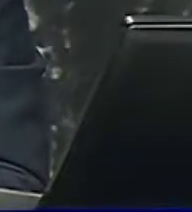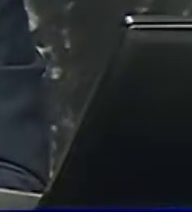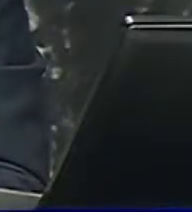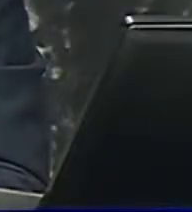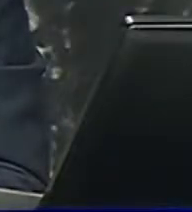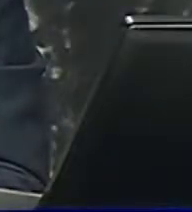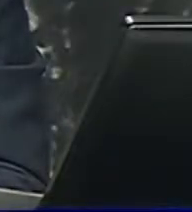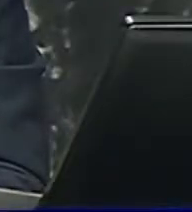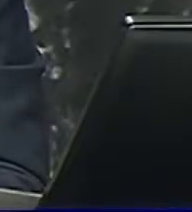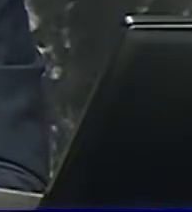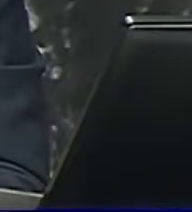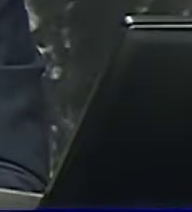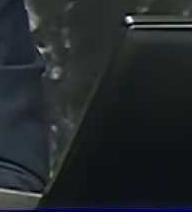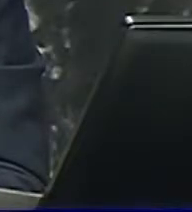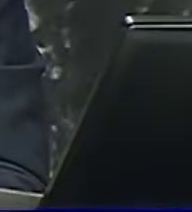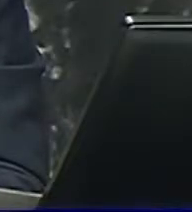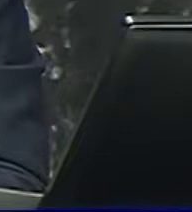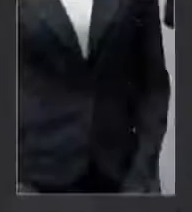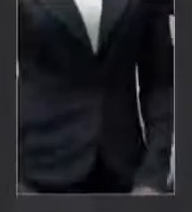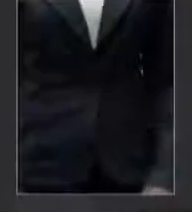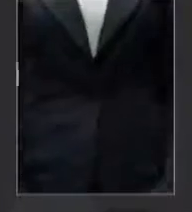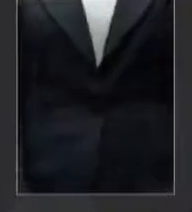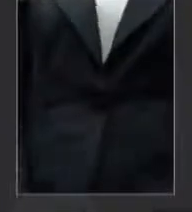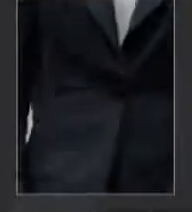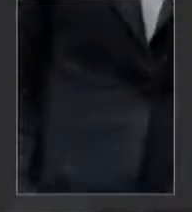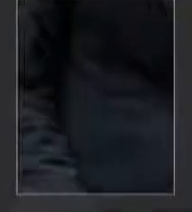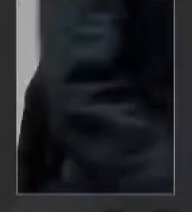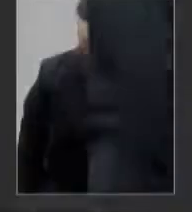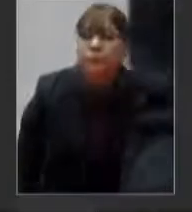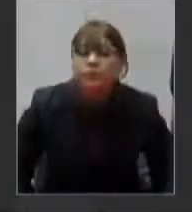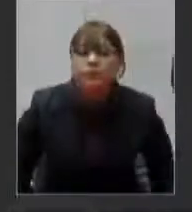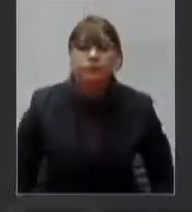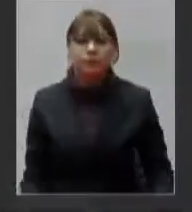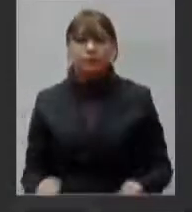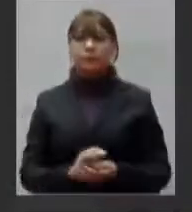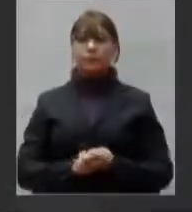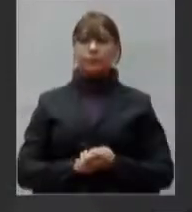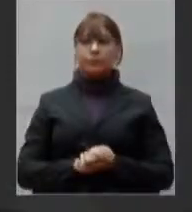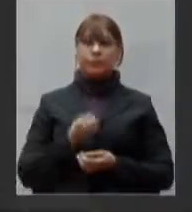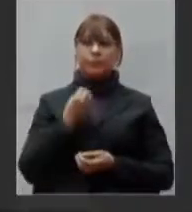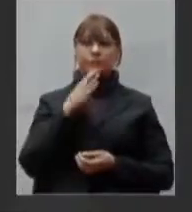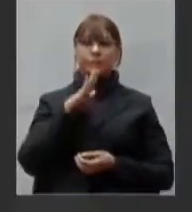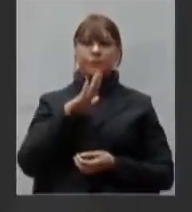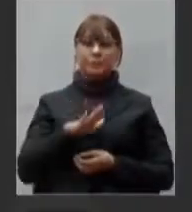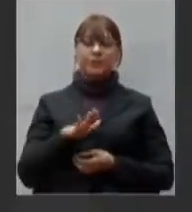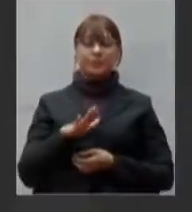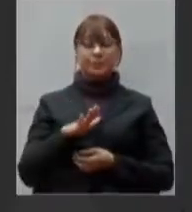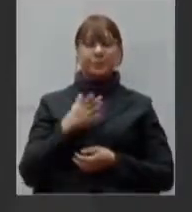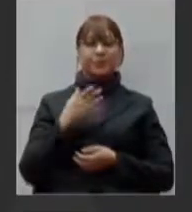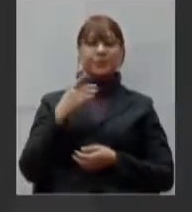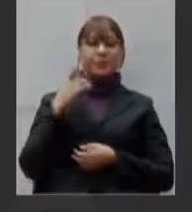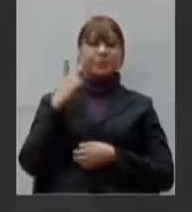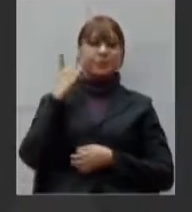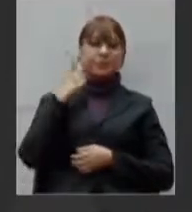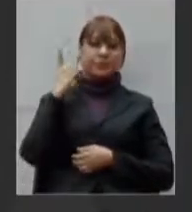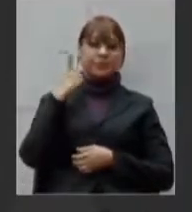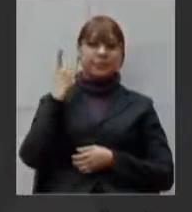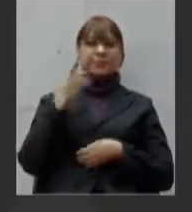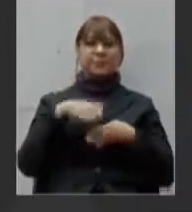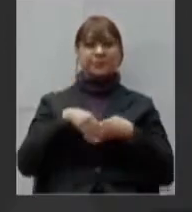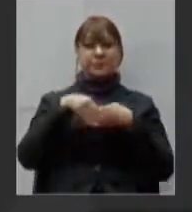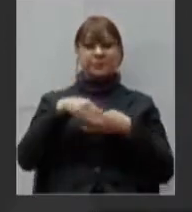deputada Rosângela Reis obrigado pela pergunta cumprimento os demais membros